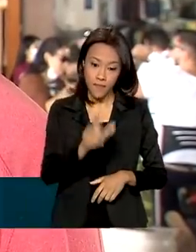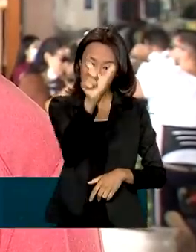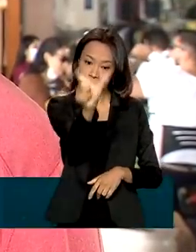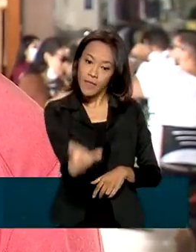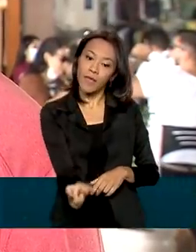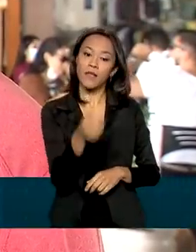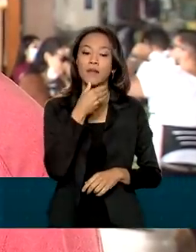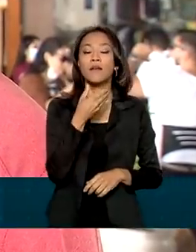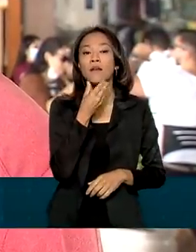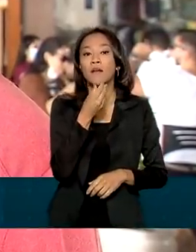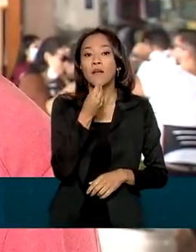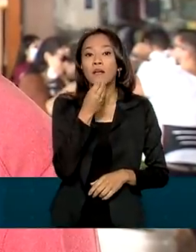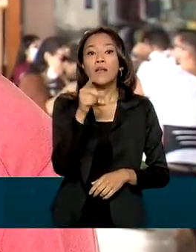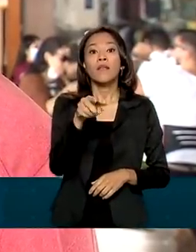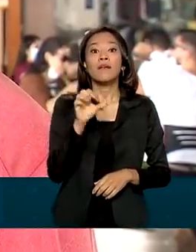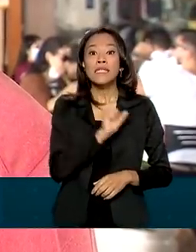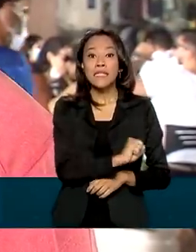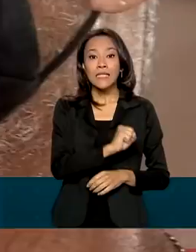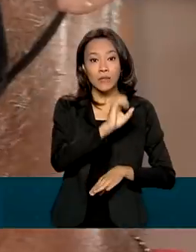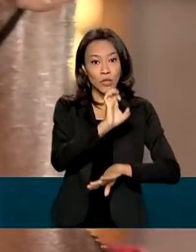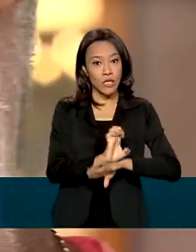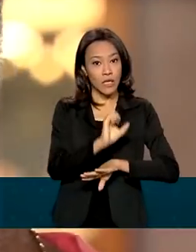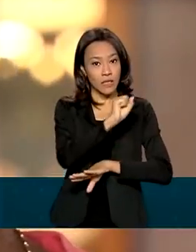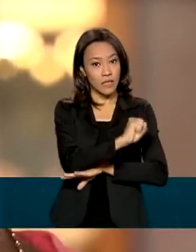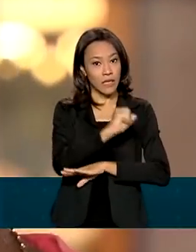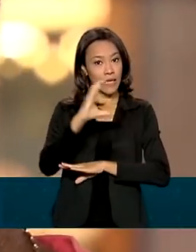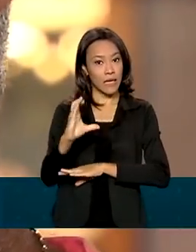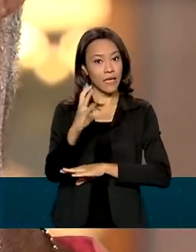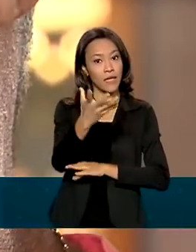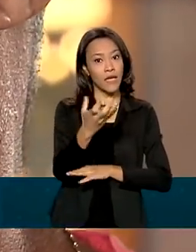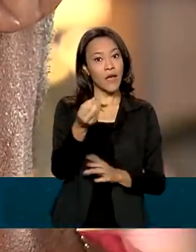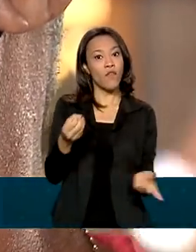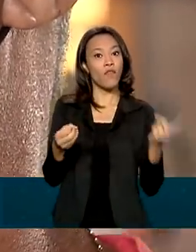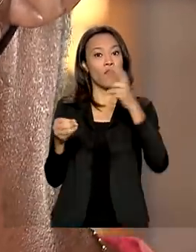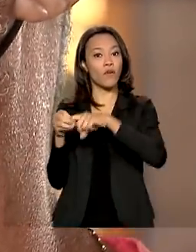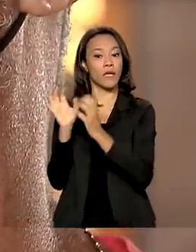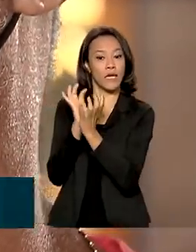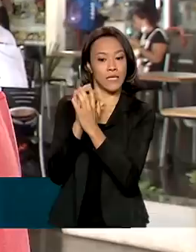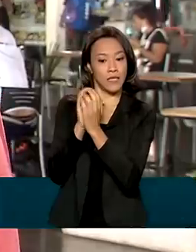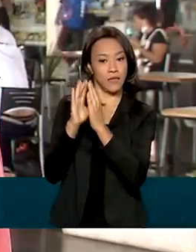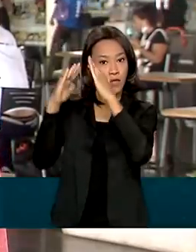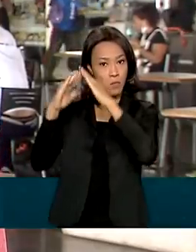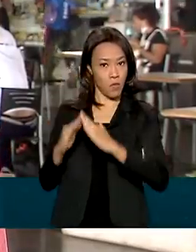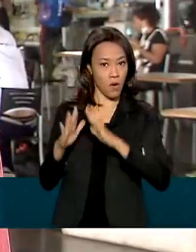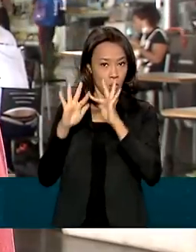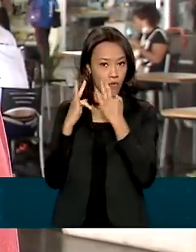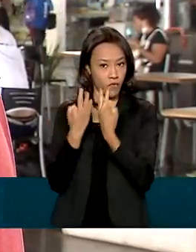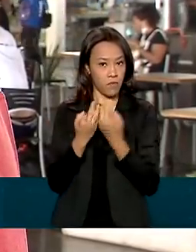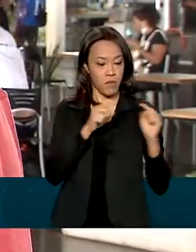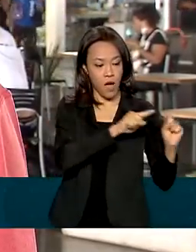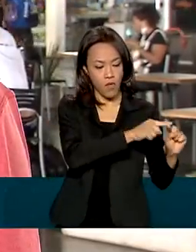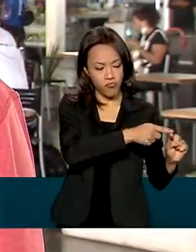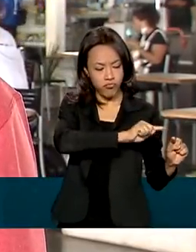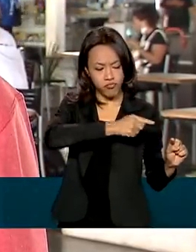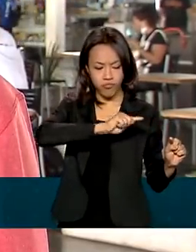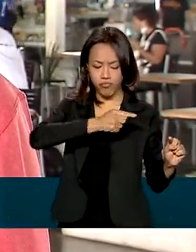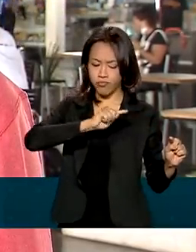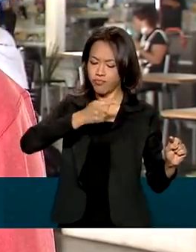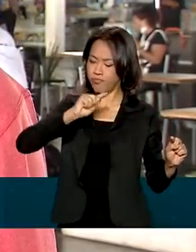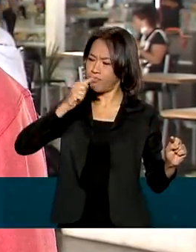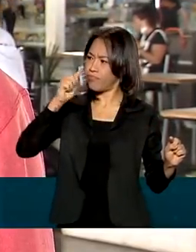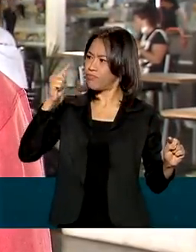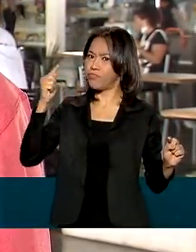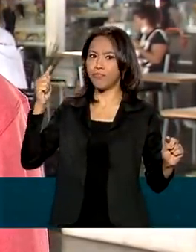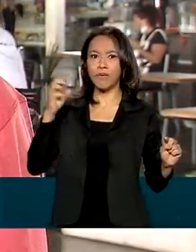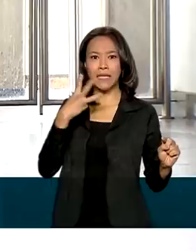Gladstone estava em Santa Catarina e quer retornar para o Recife, onde mora com a família. Para percorrer os mais de 3 mil